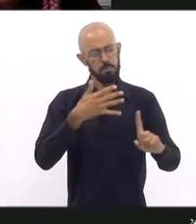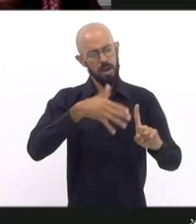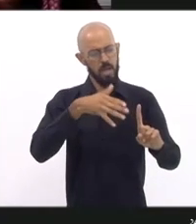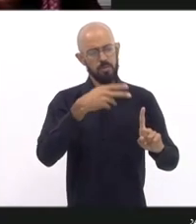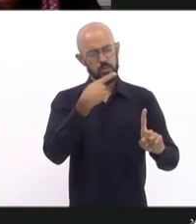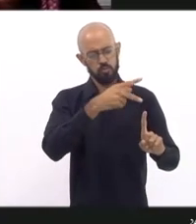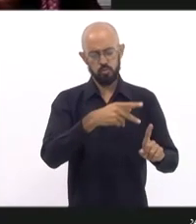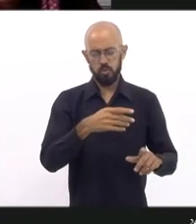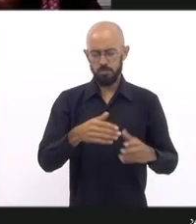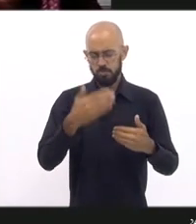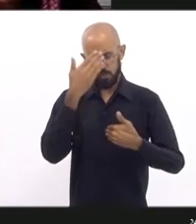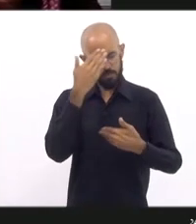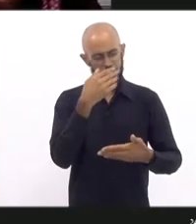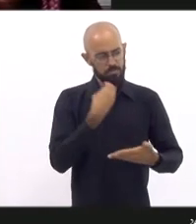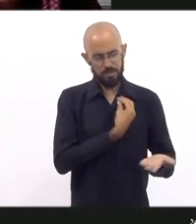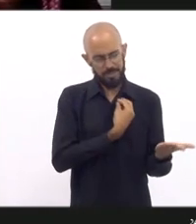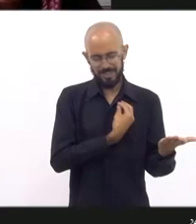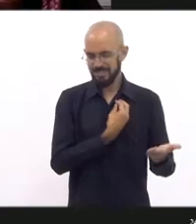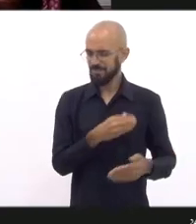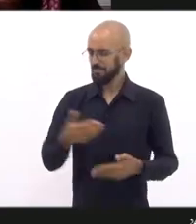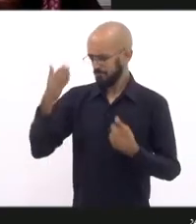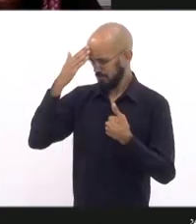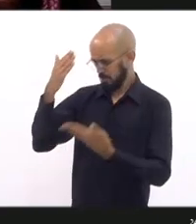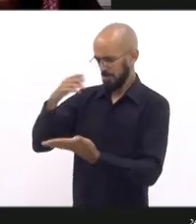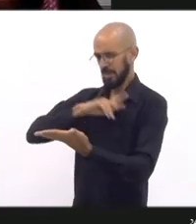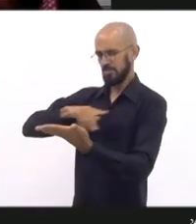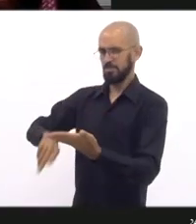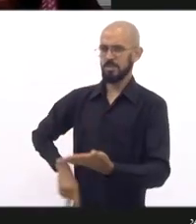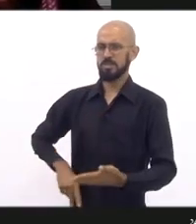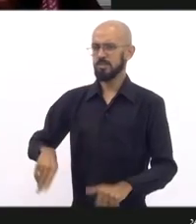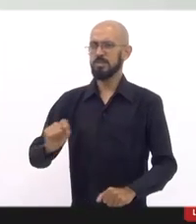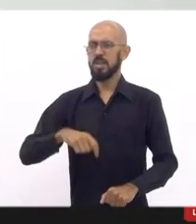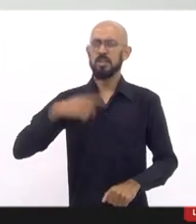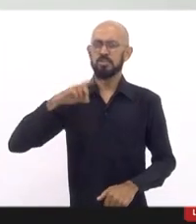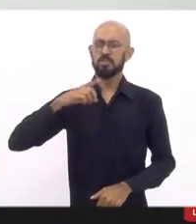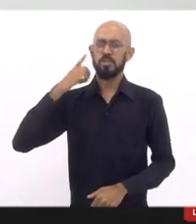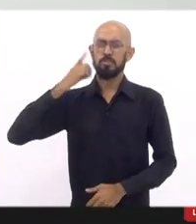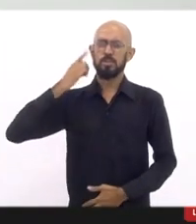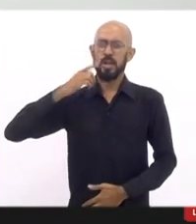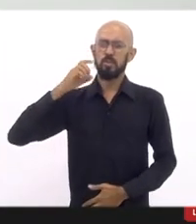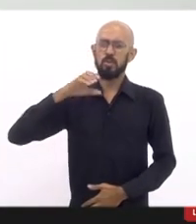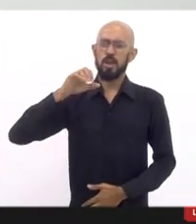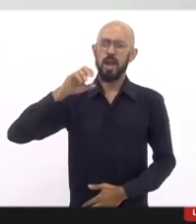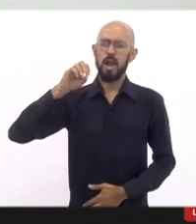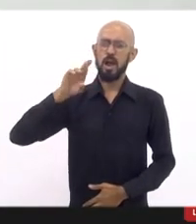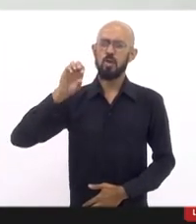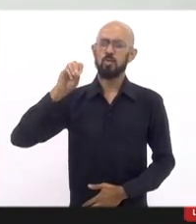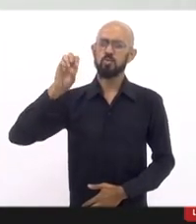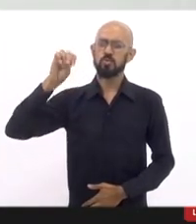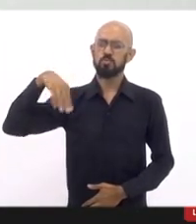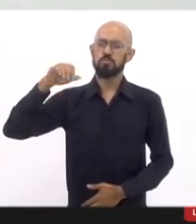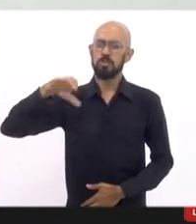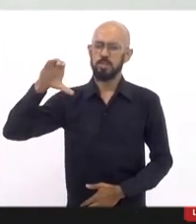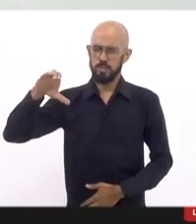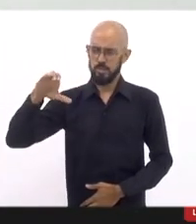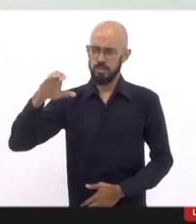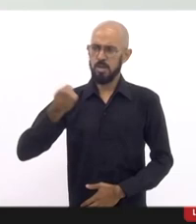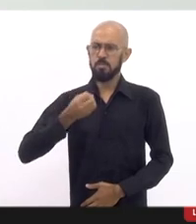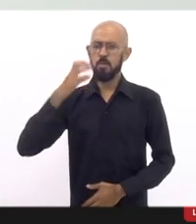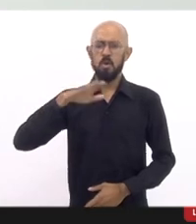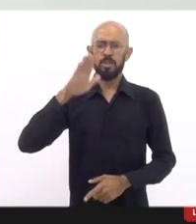pela presença. Obrigada, presidente, deputado Carlos Mink, boa tarde a todos e todas,